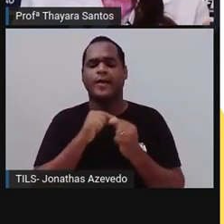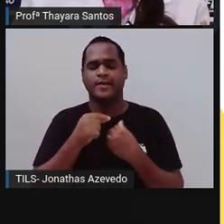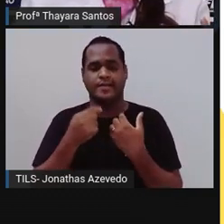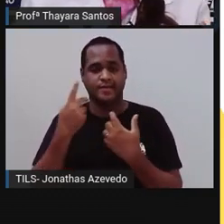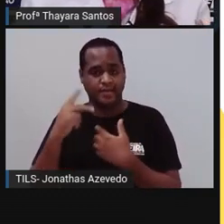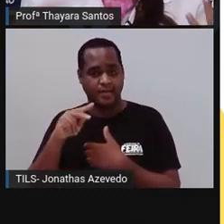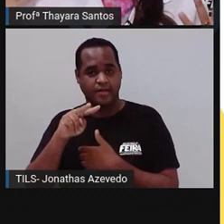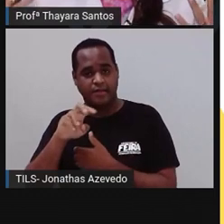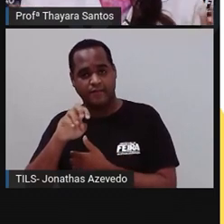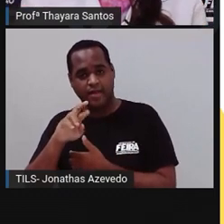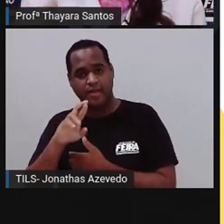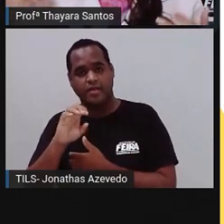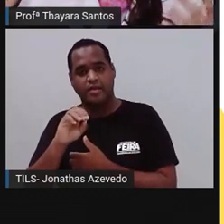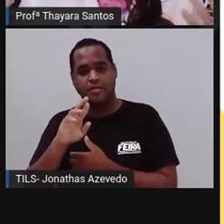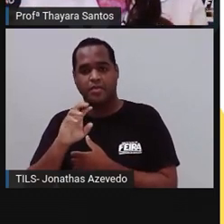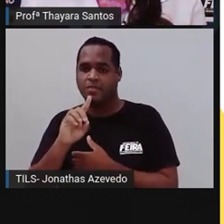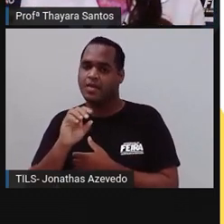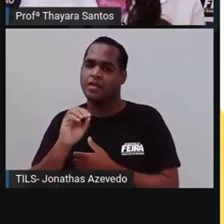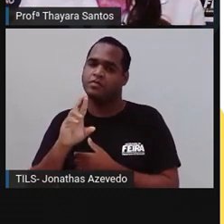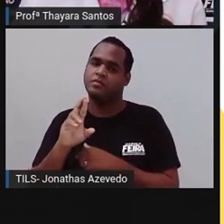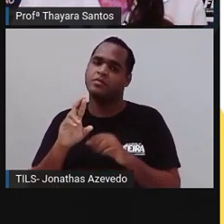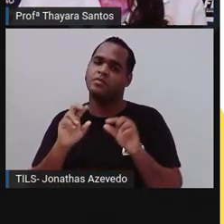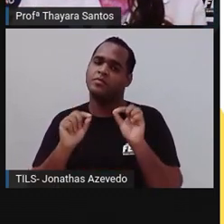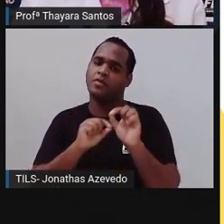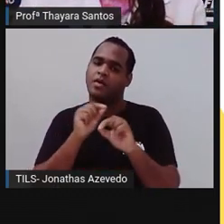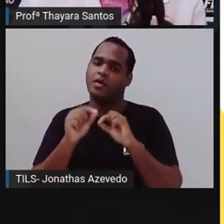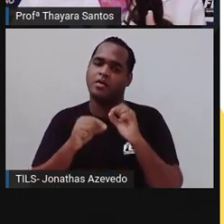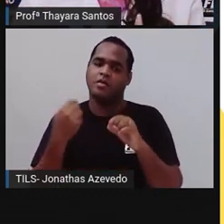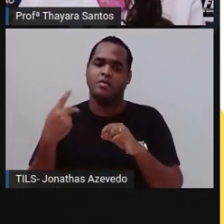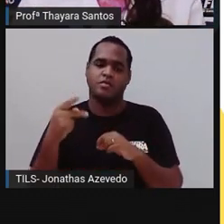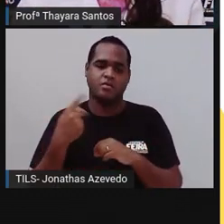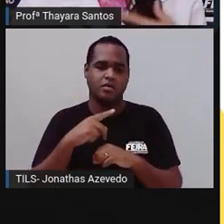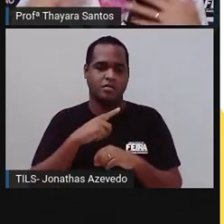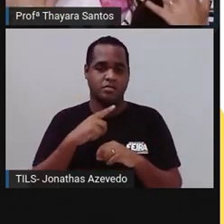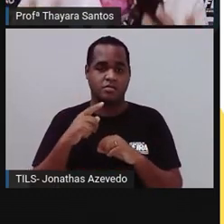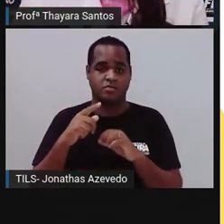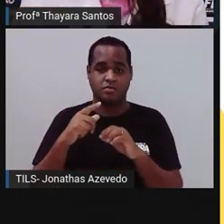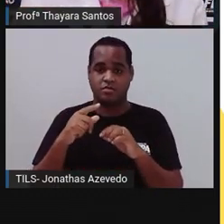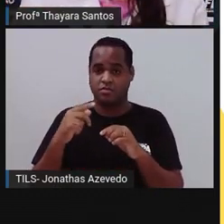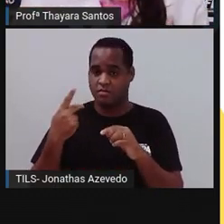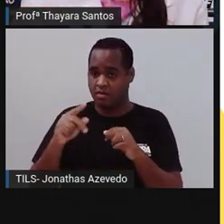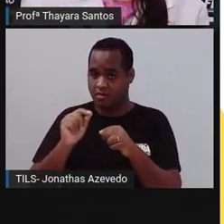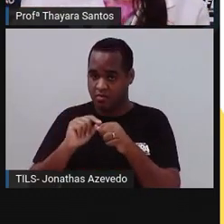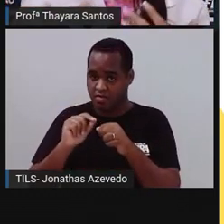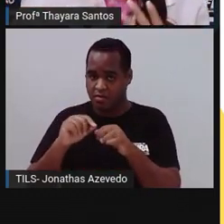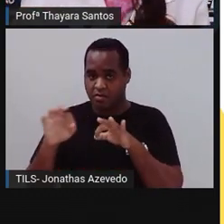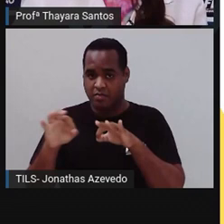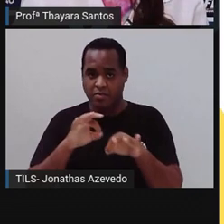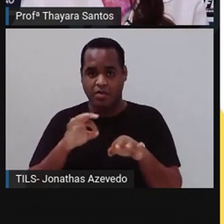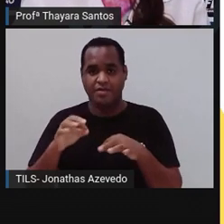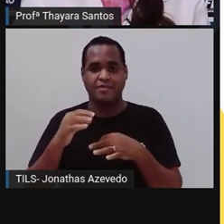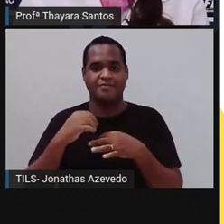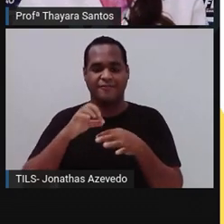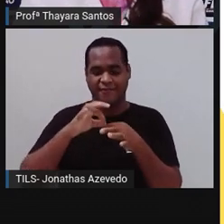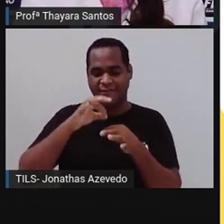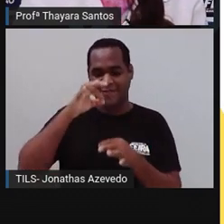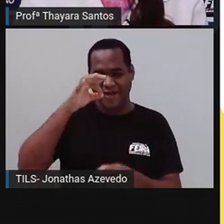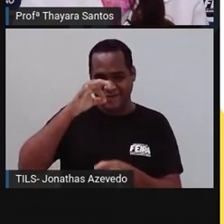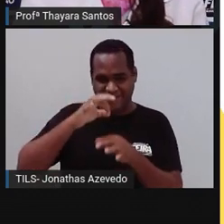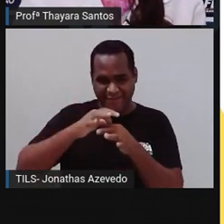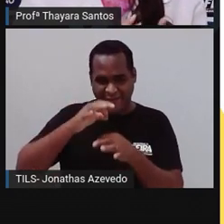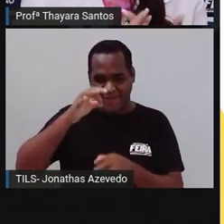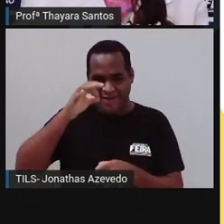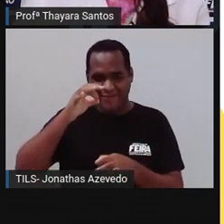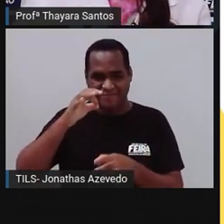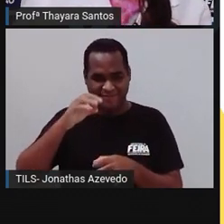vertebrados dos animais invertebrados é o fato deles possuírem coluna vertebral. Então, todos